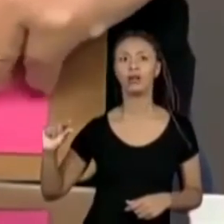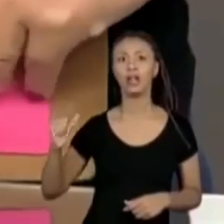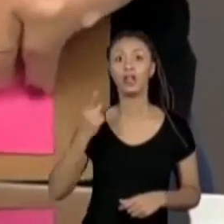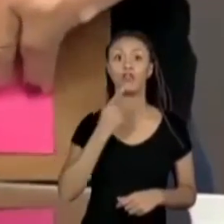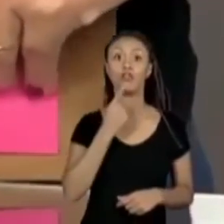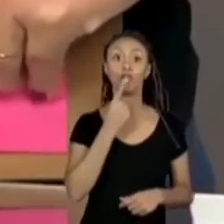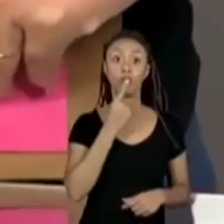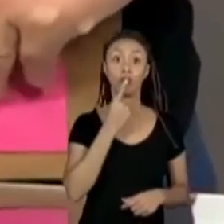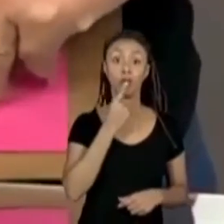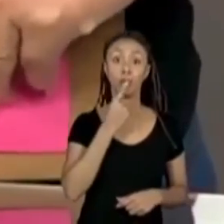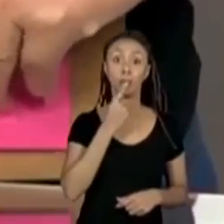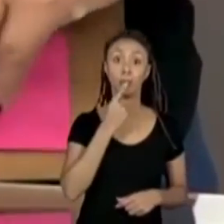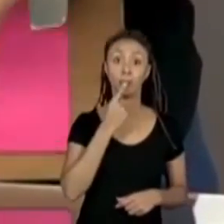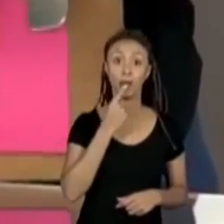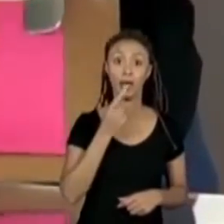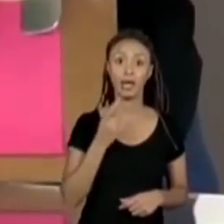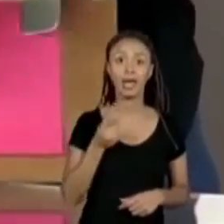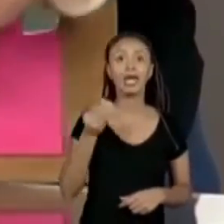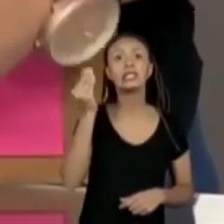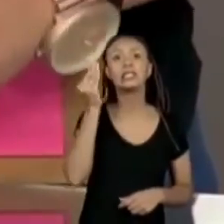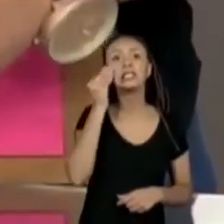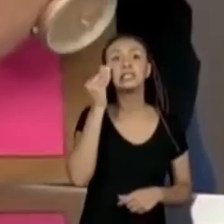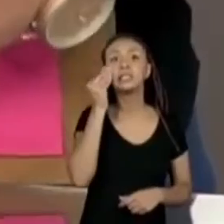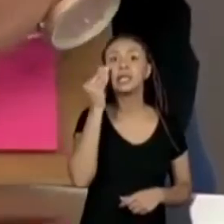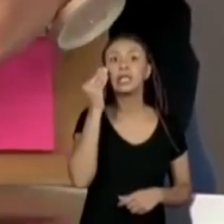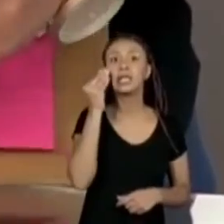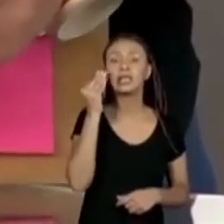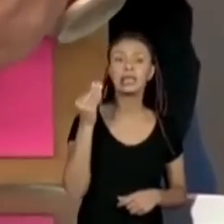vermelha aqui e colocar em cima dessa branca.